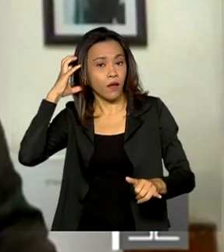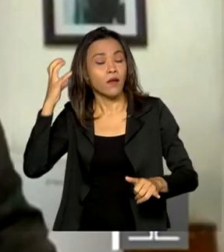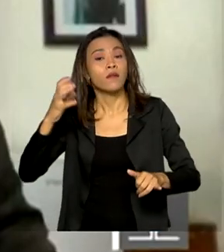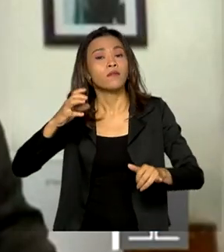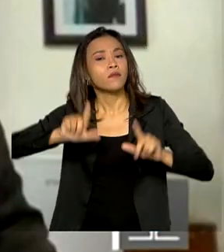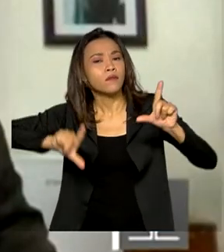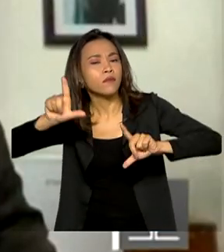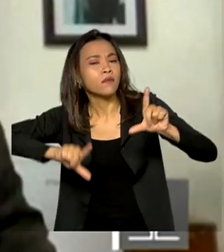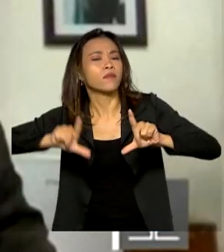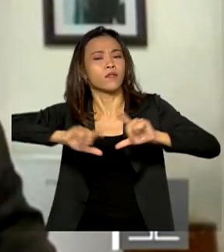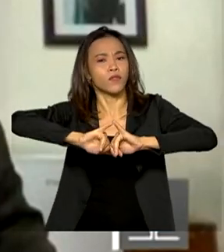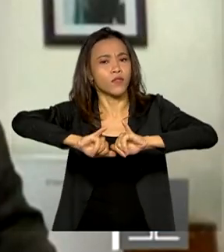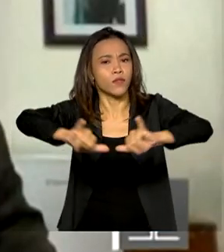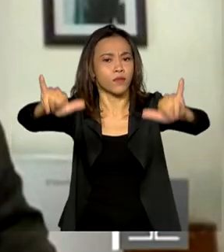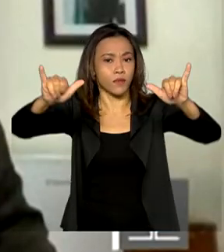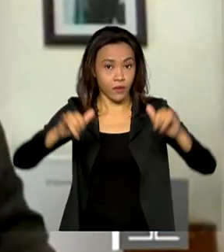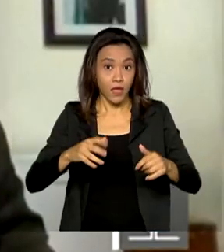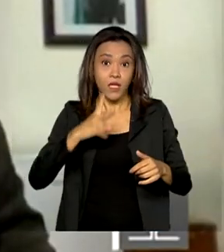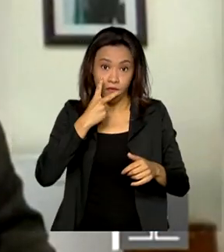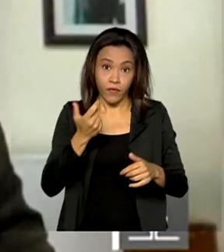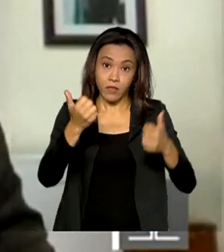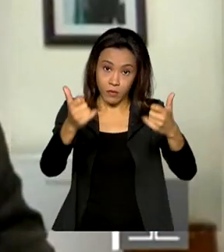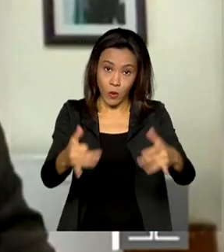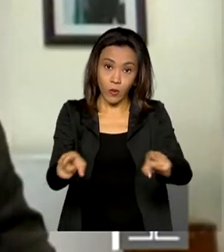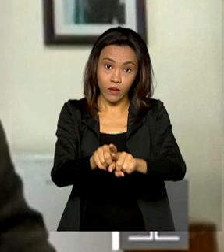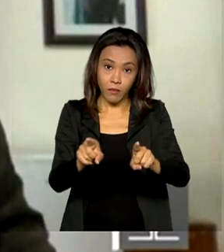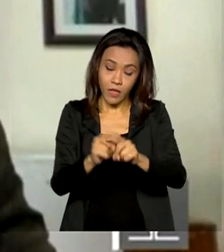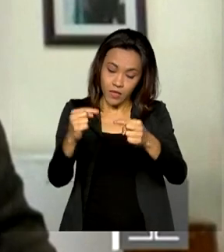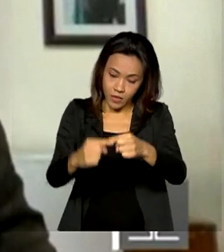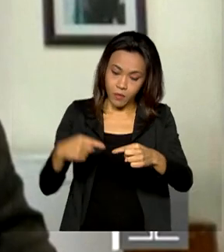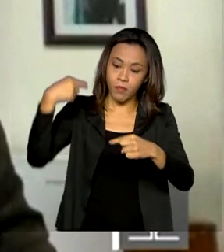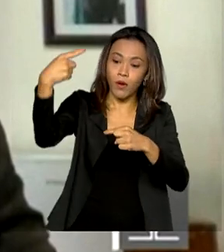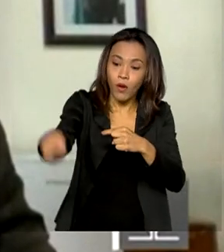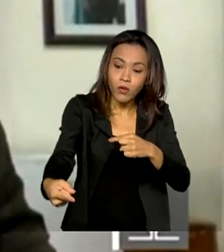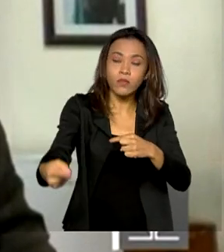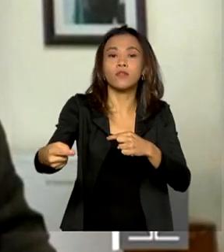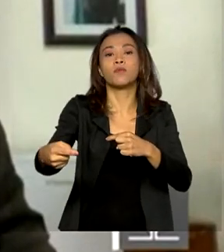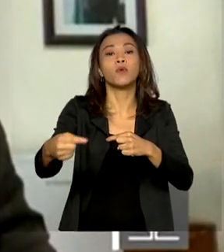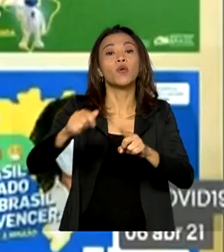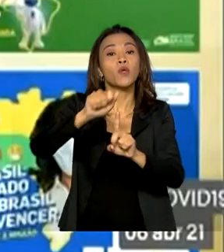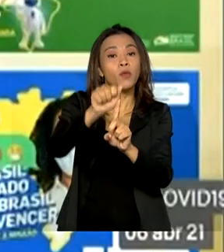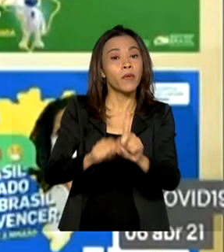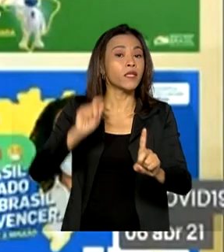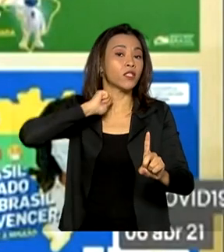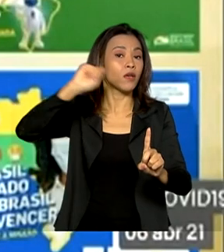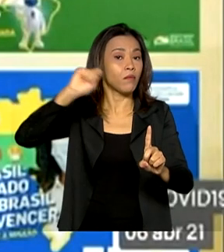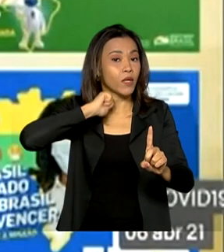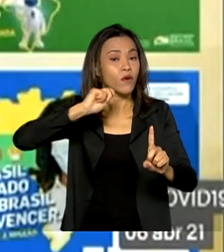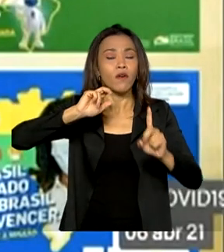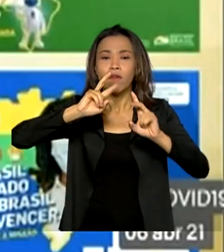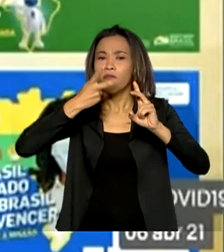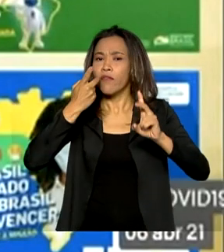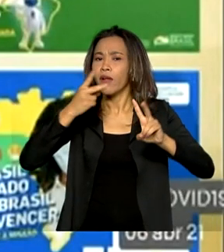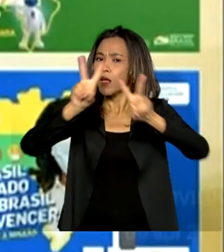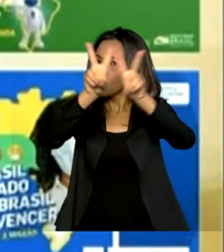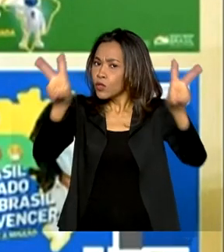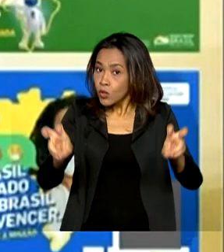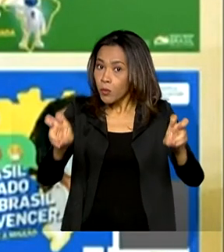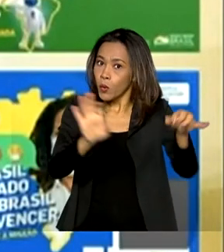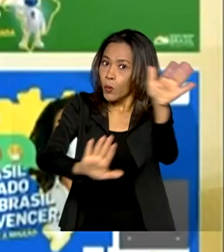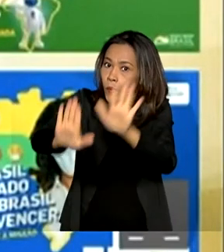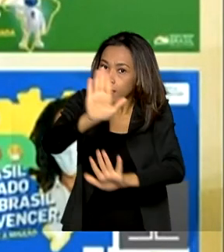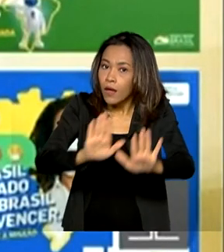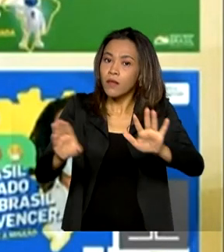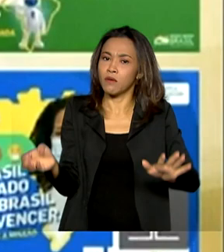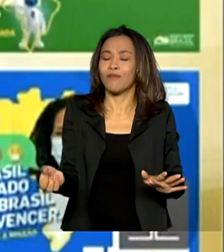Ele também lembrou que as próximas peças a serem vinculadas, ainda em abril, vão enfatizar o cuidado com as